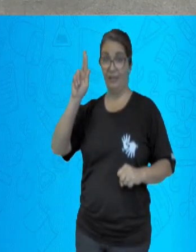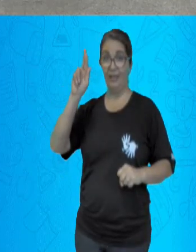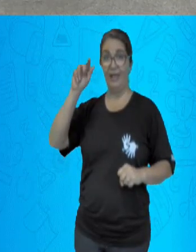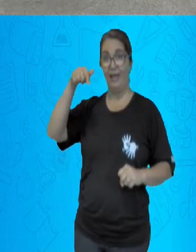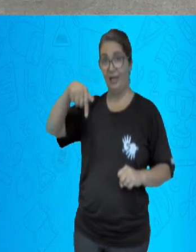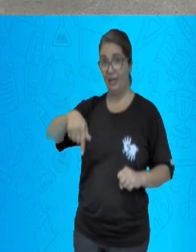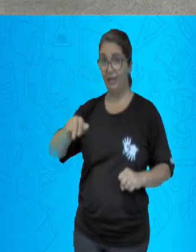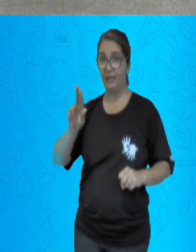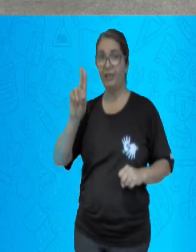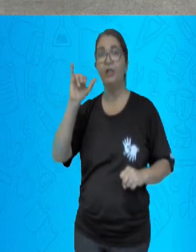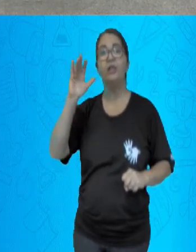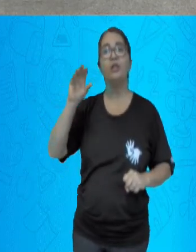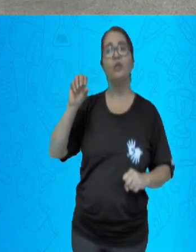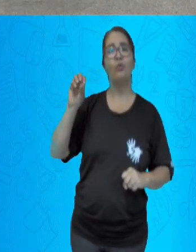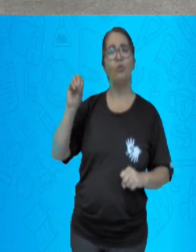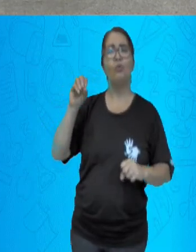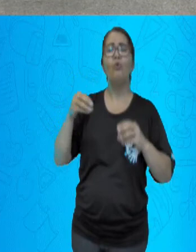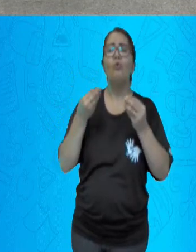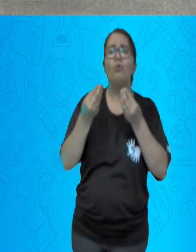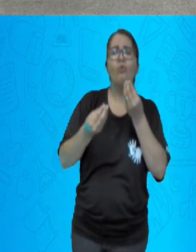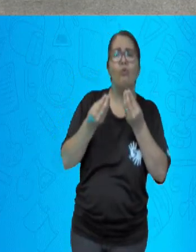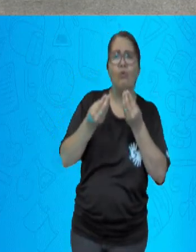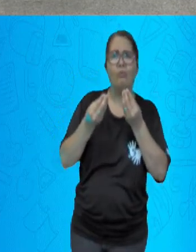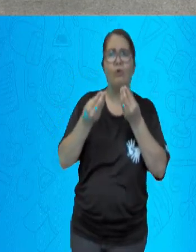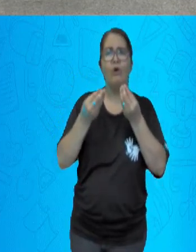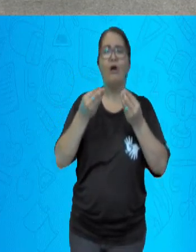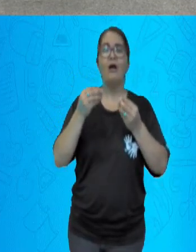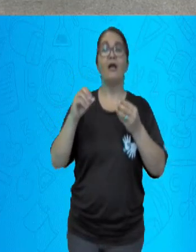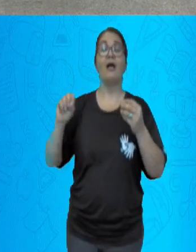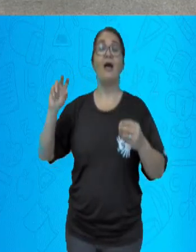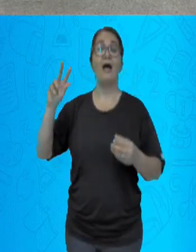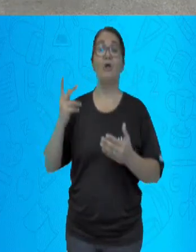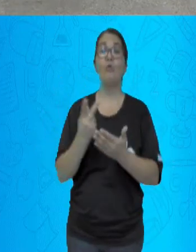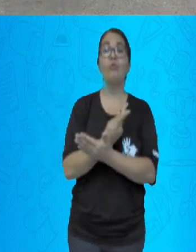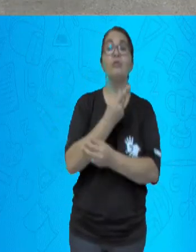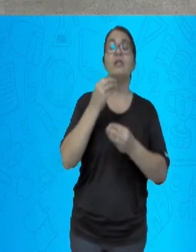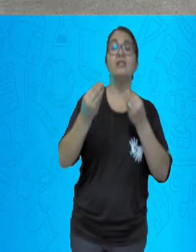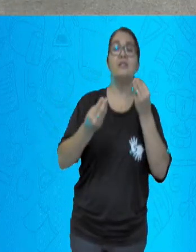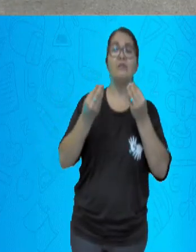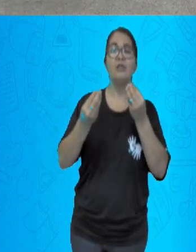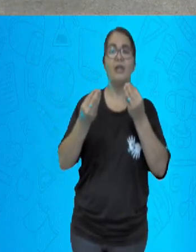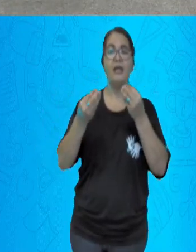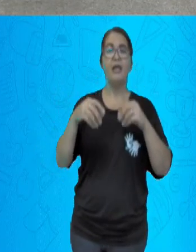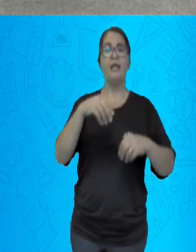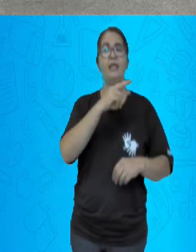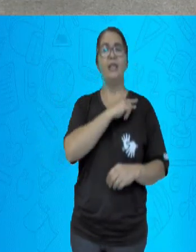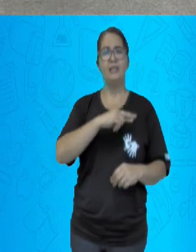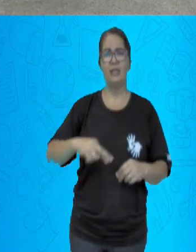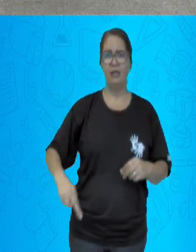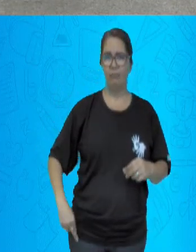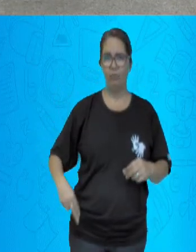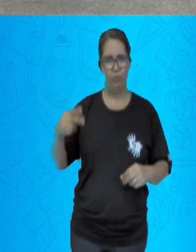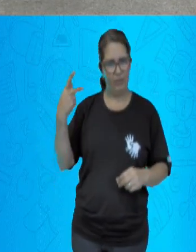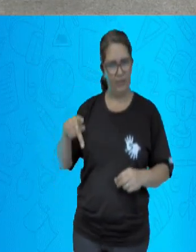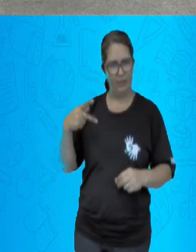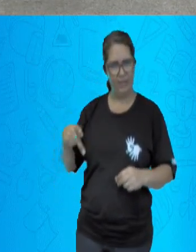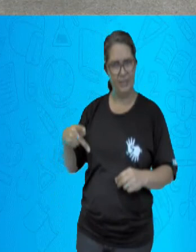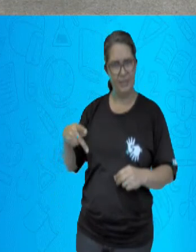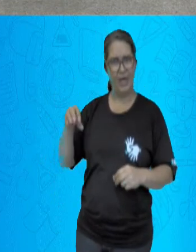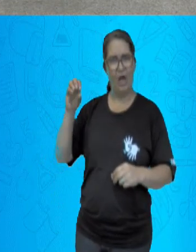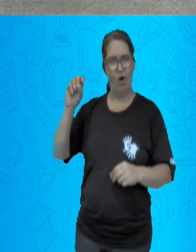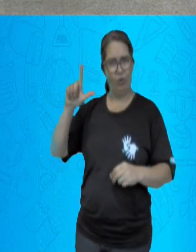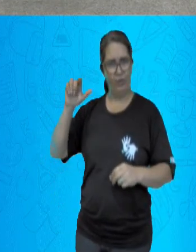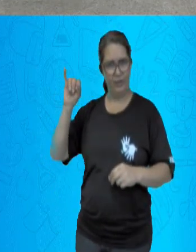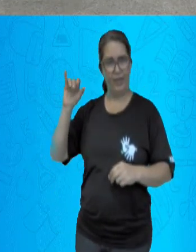sendo os produtos principais, houve um processo de urbanização na República Oligárquica, que teria como consequência